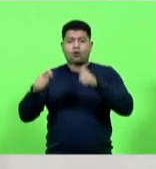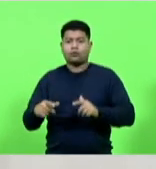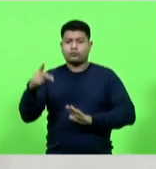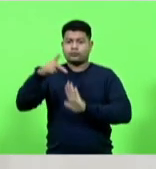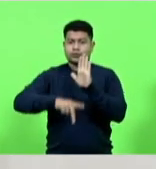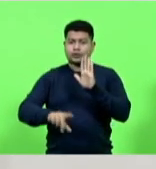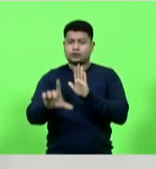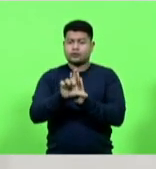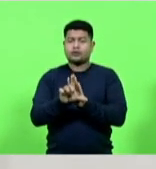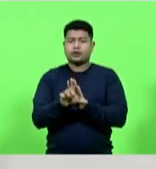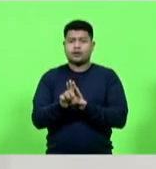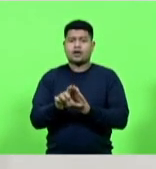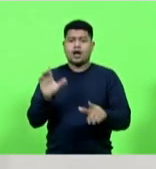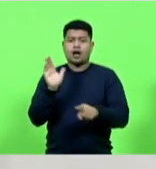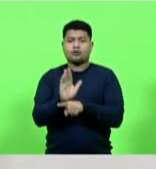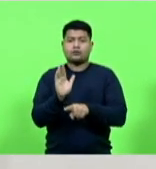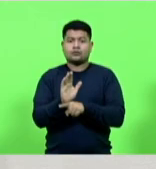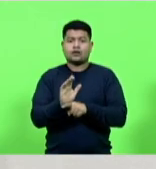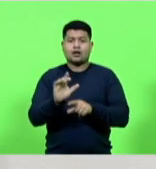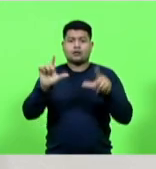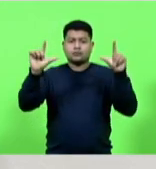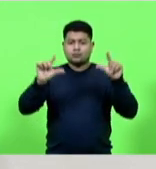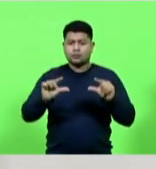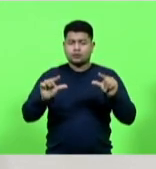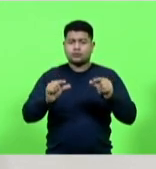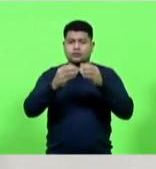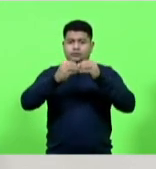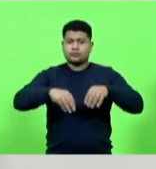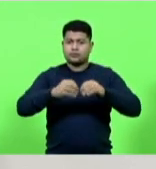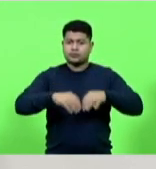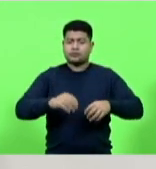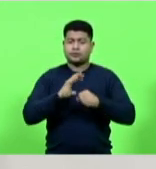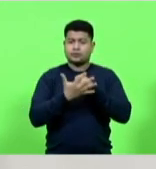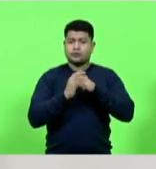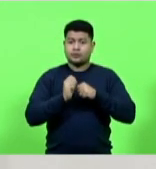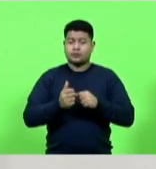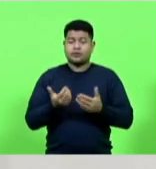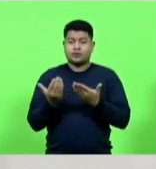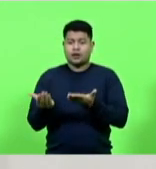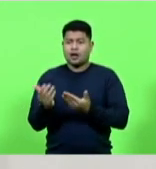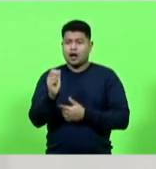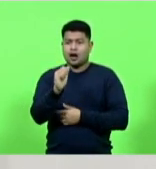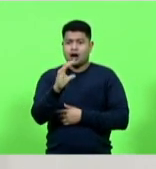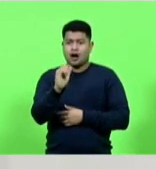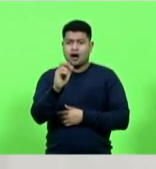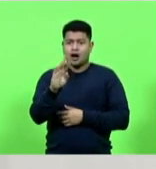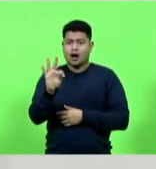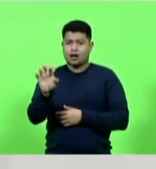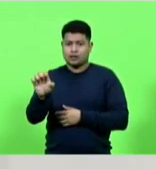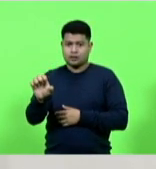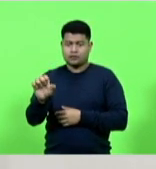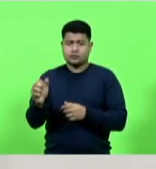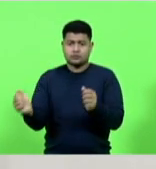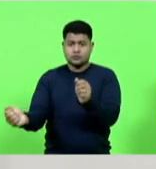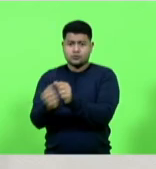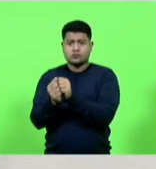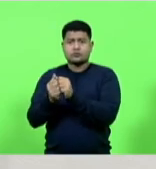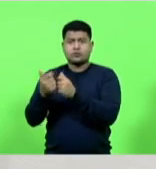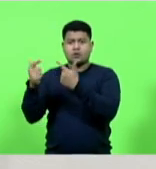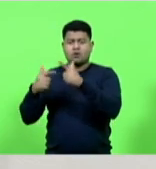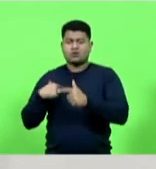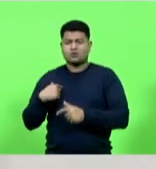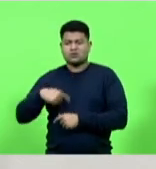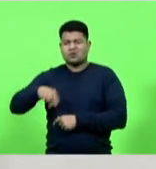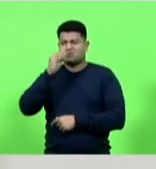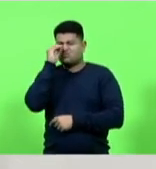efeitos da pandemia na vida dos catarinenses e a Caerte e seus associados jamais viraram as costas para Santa Catarina